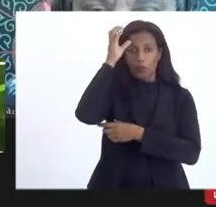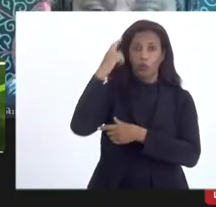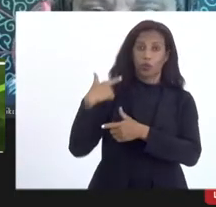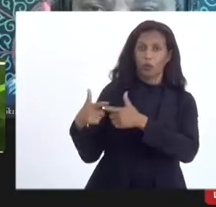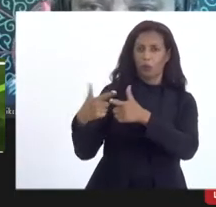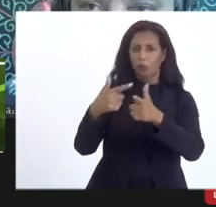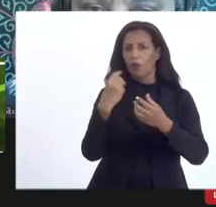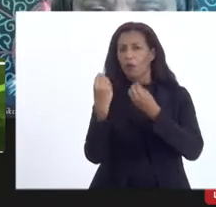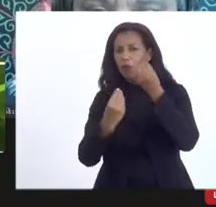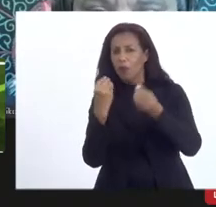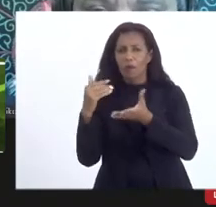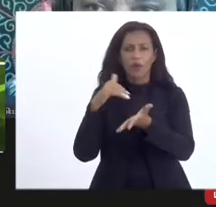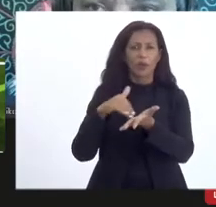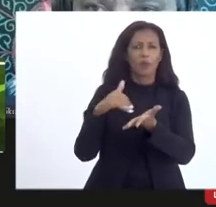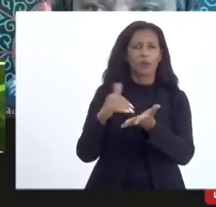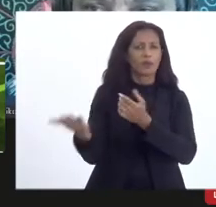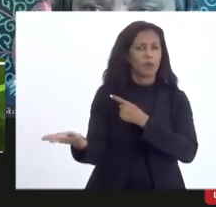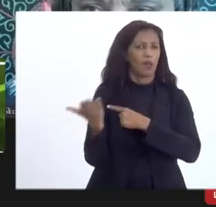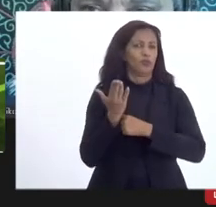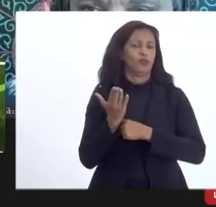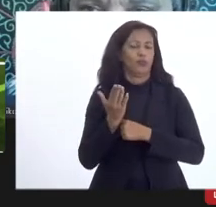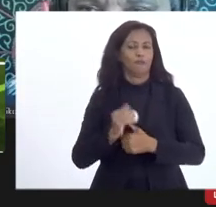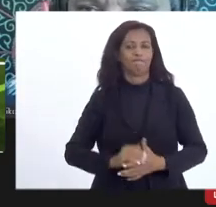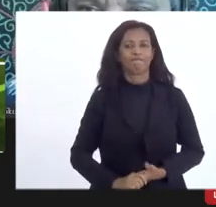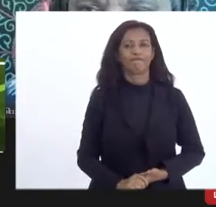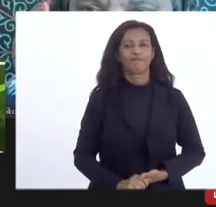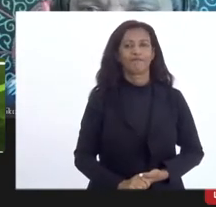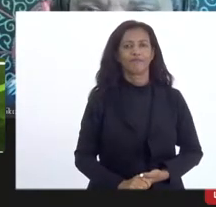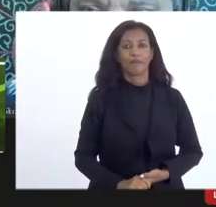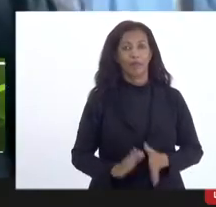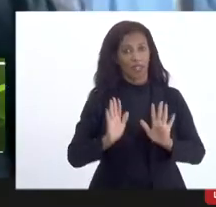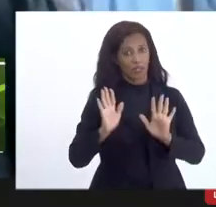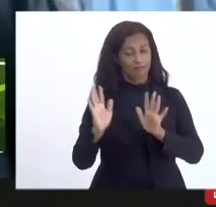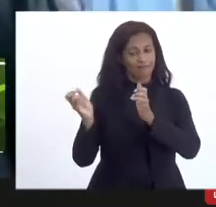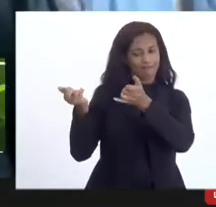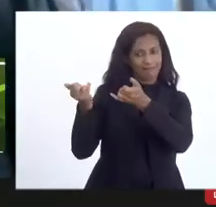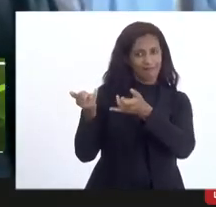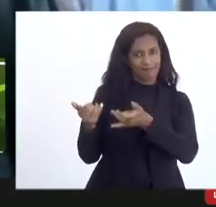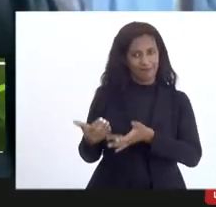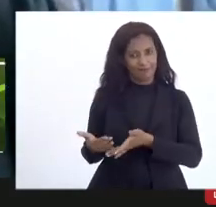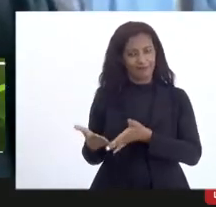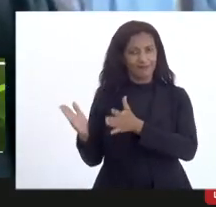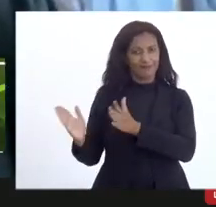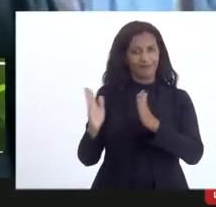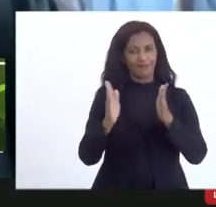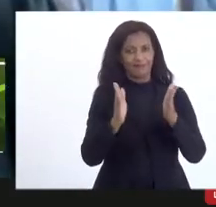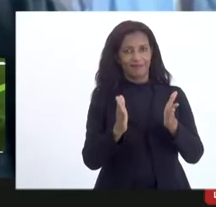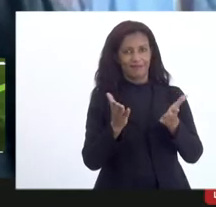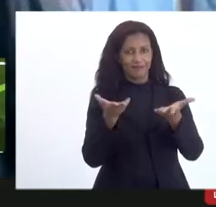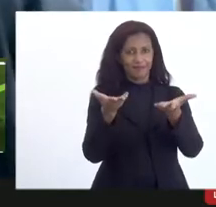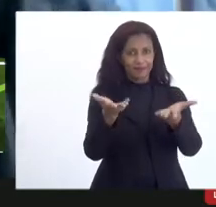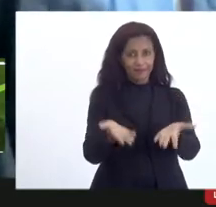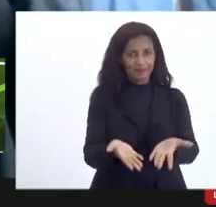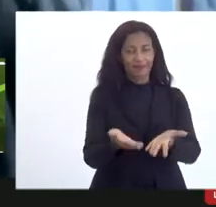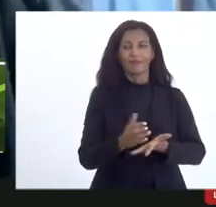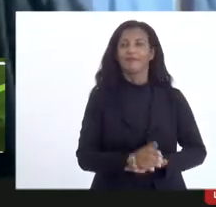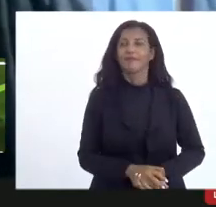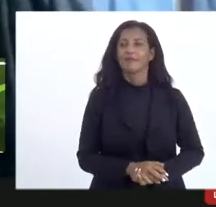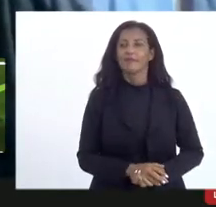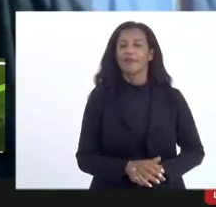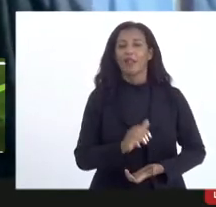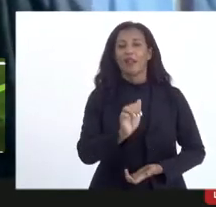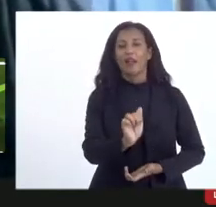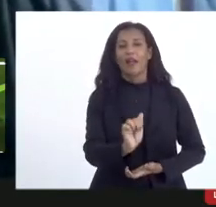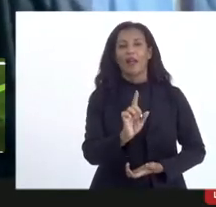vamos ver como é que a Secretaria pode nos ajudar. Muito bem. Então, dito isso, passo a palavra ao